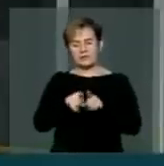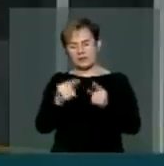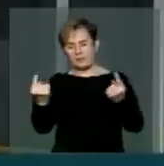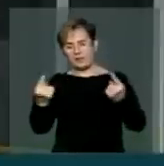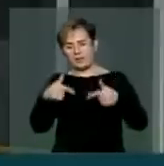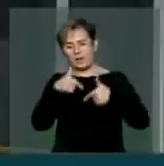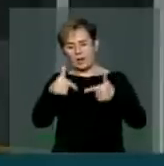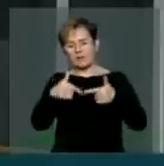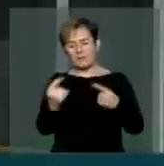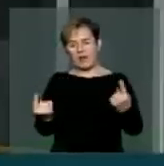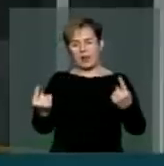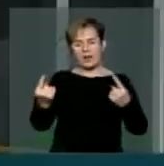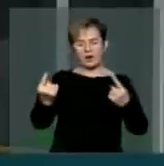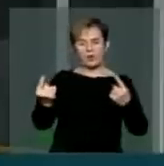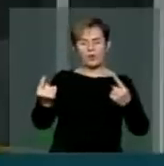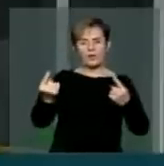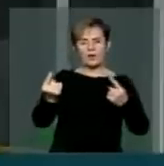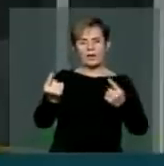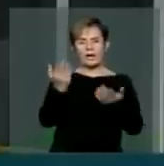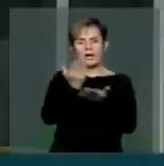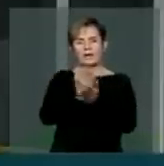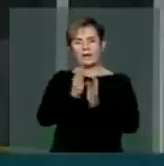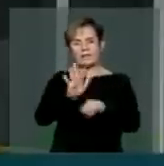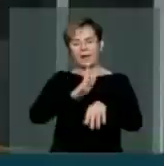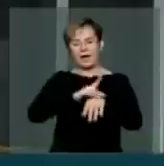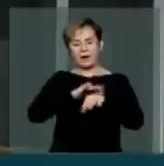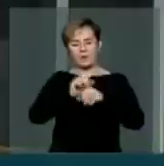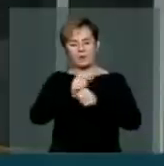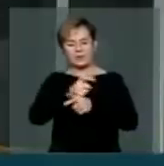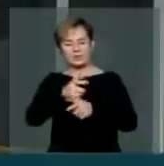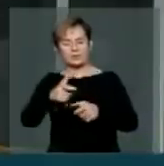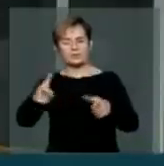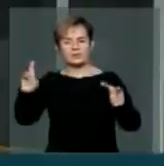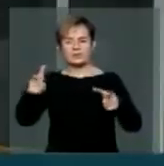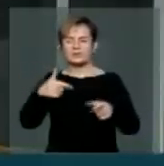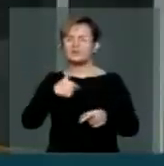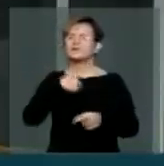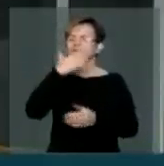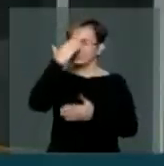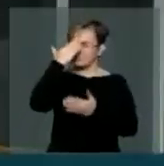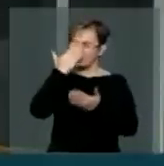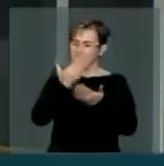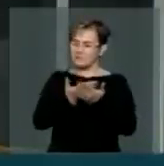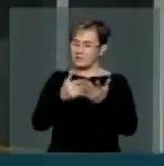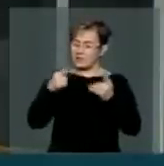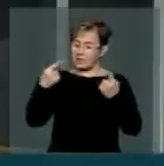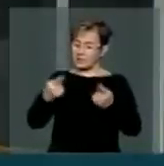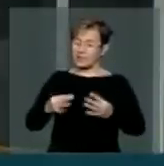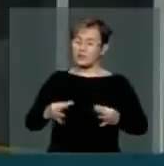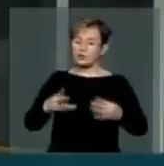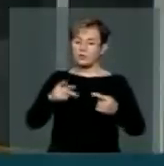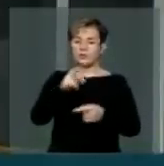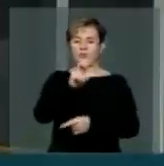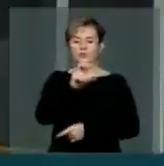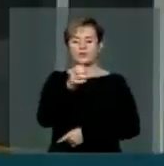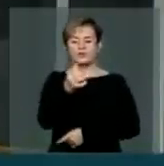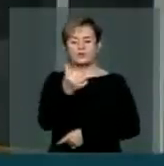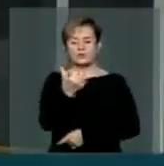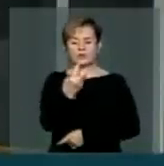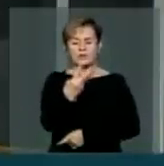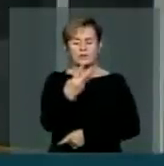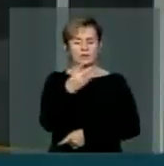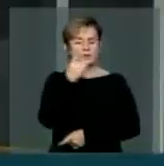endemias. Aqui nessa casa, tenho certeza que os 513 deputados federais e os